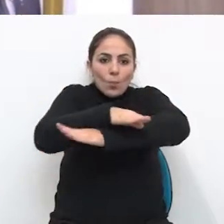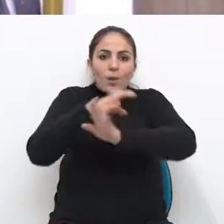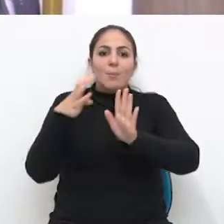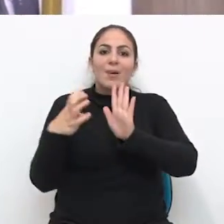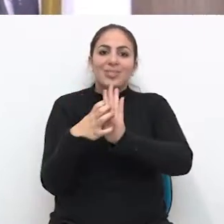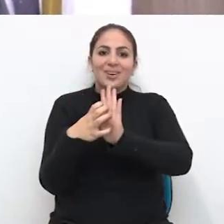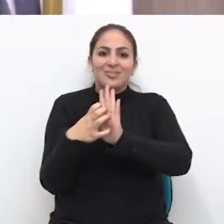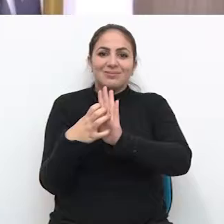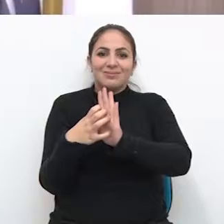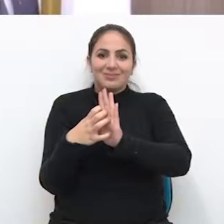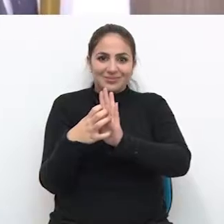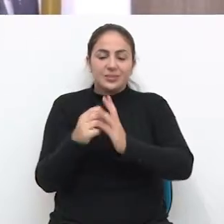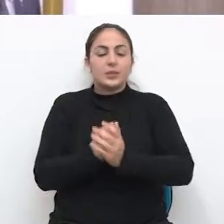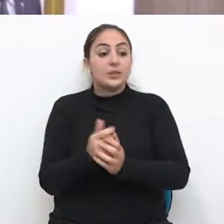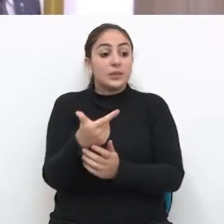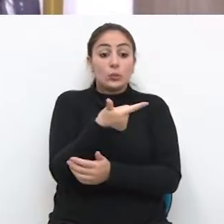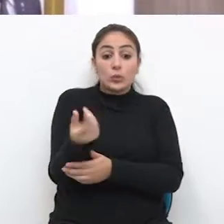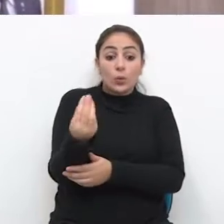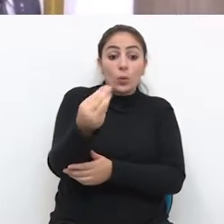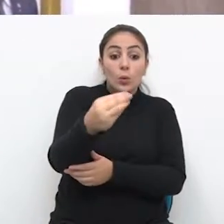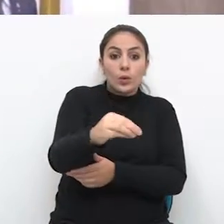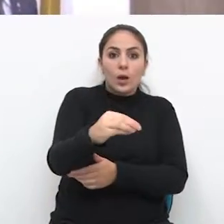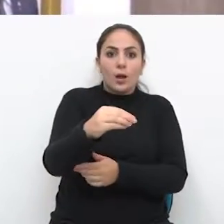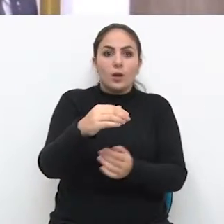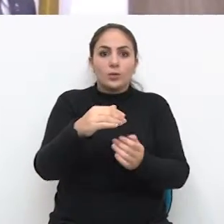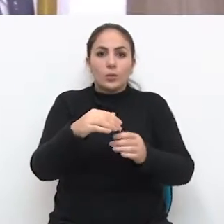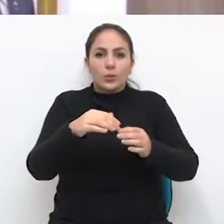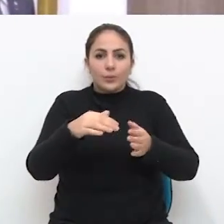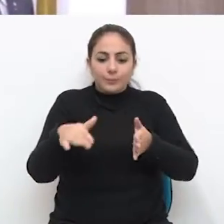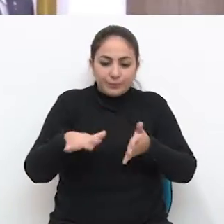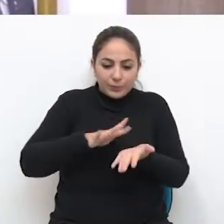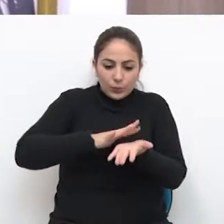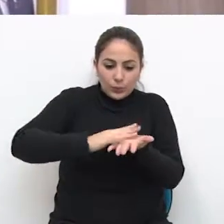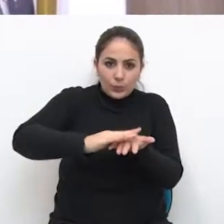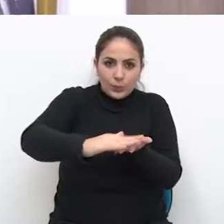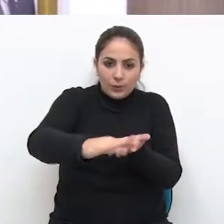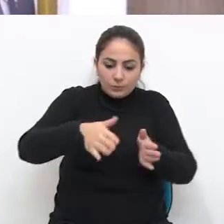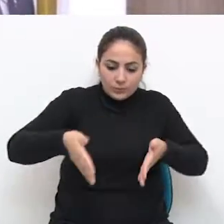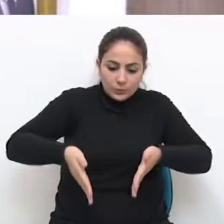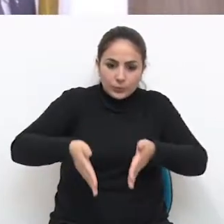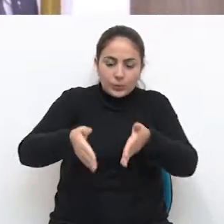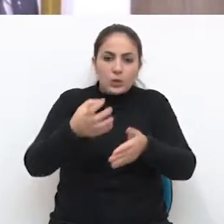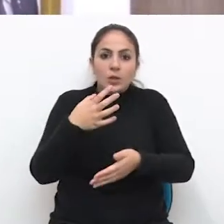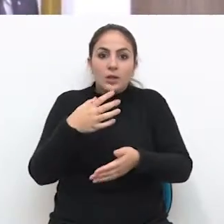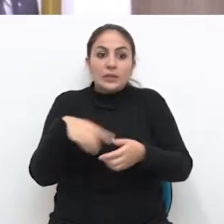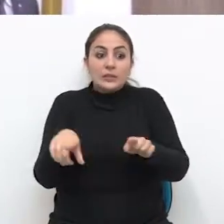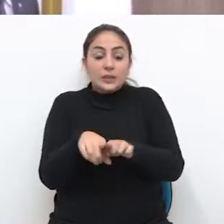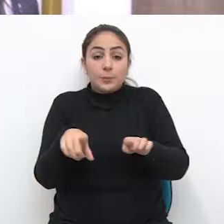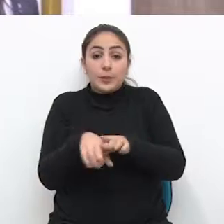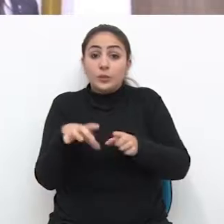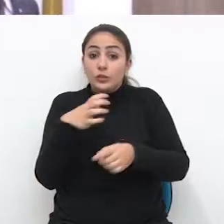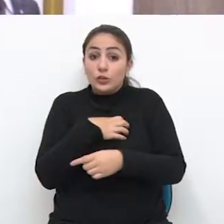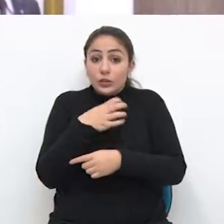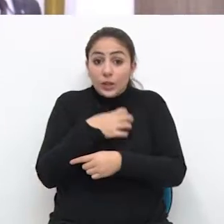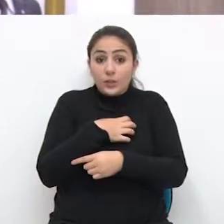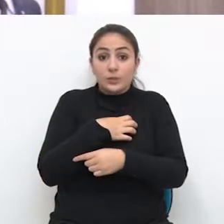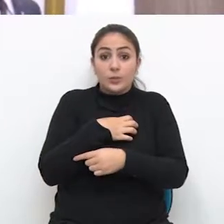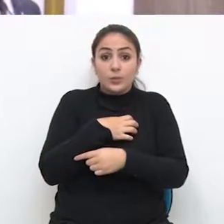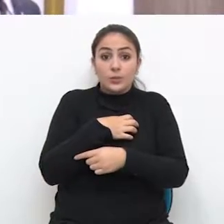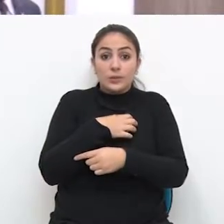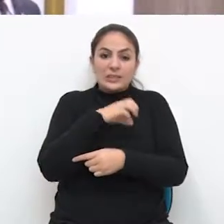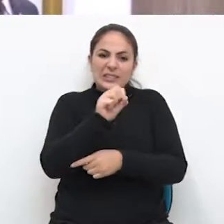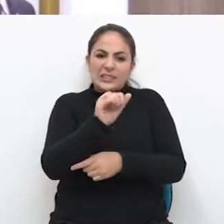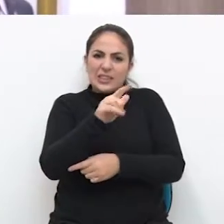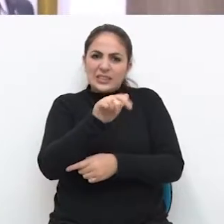colocado os obstáculos na forma adequada, que são sinalização de